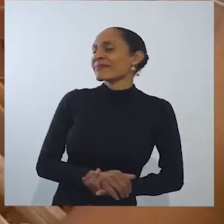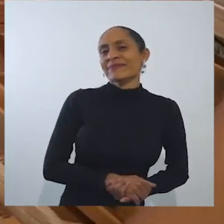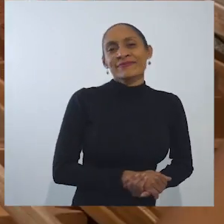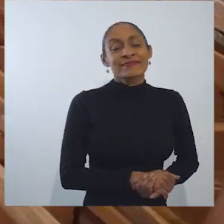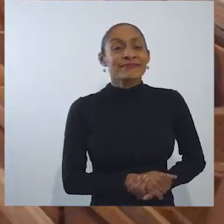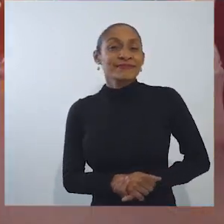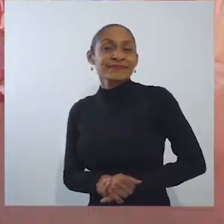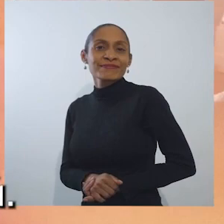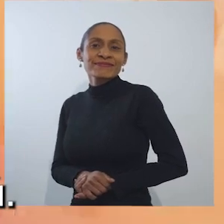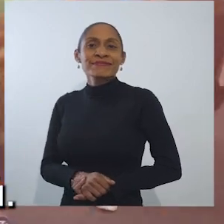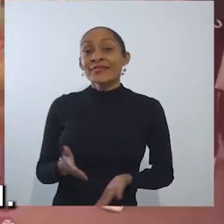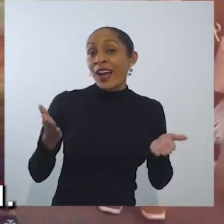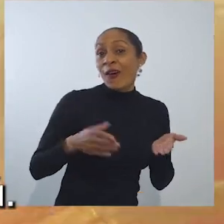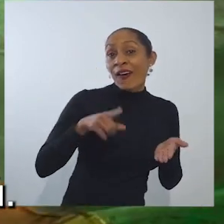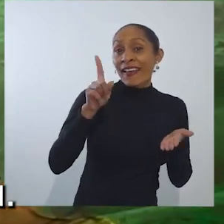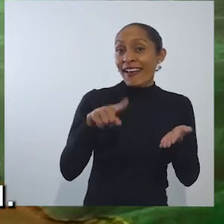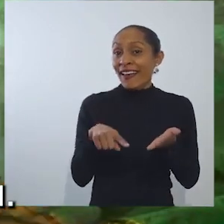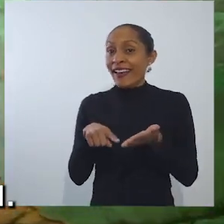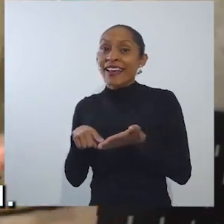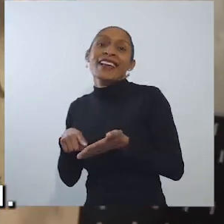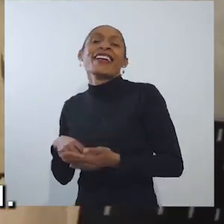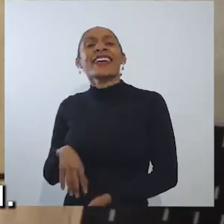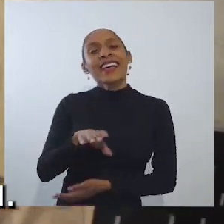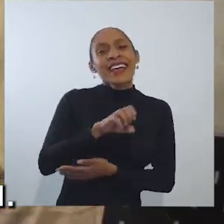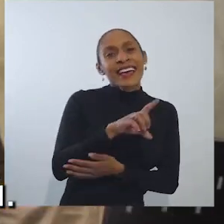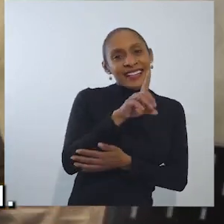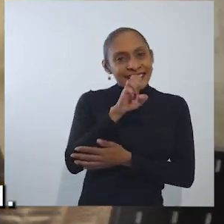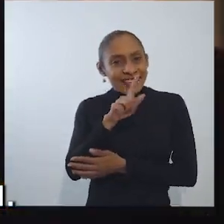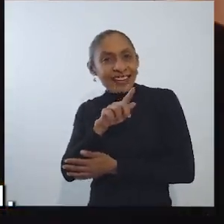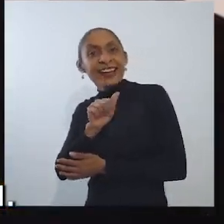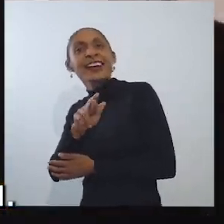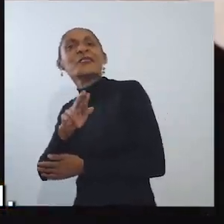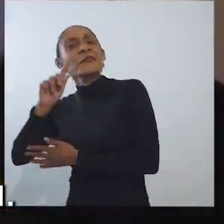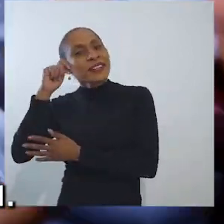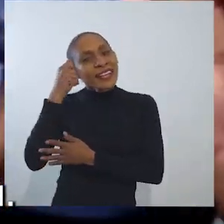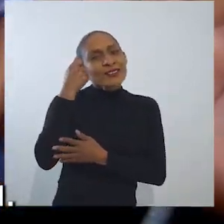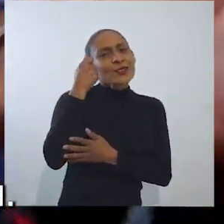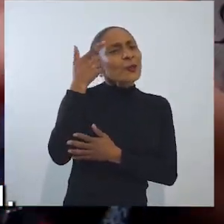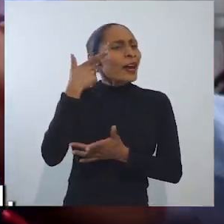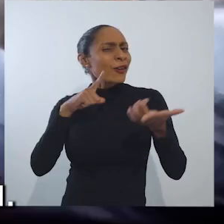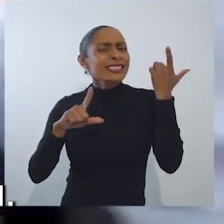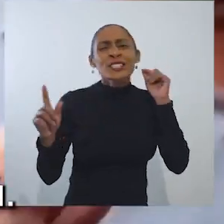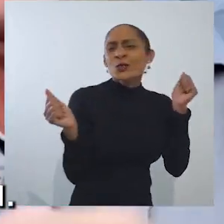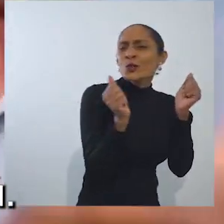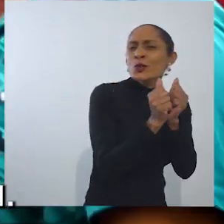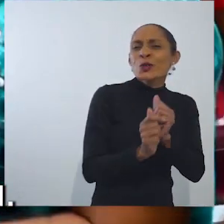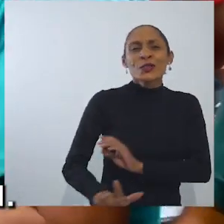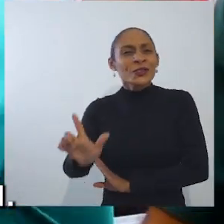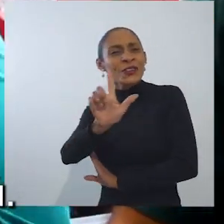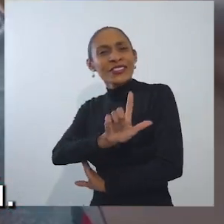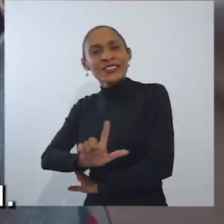Agora é Hedegar Preto Pra vencer com Lula